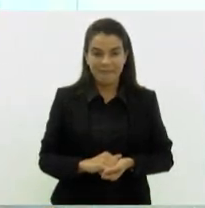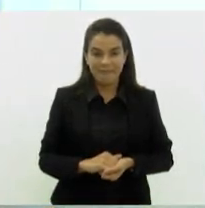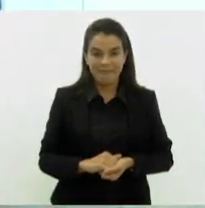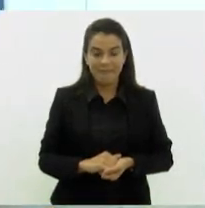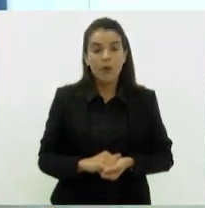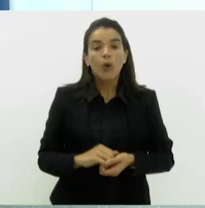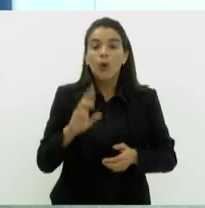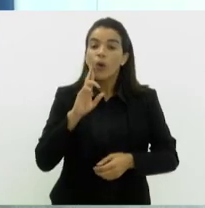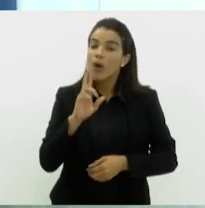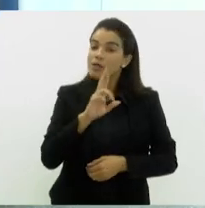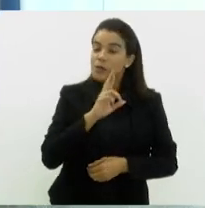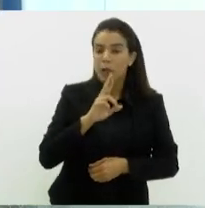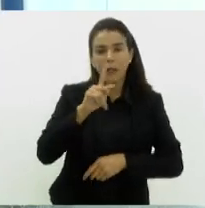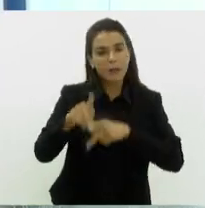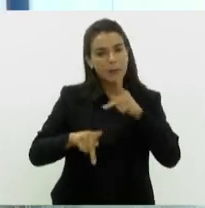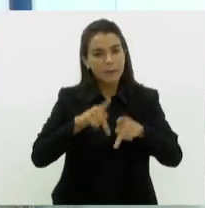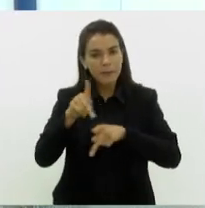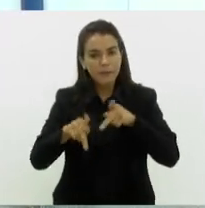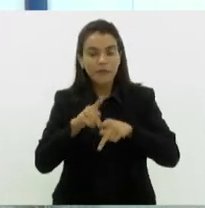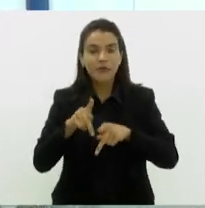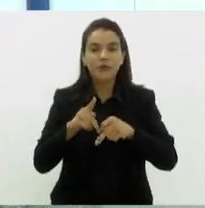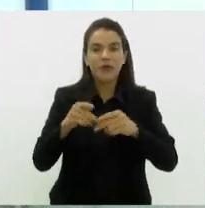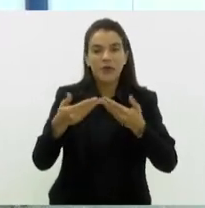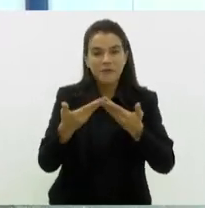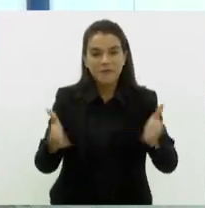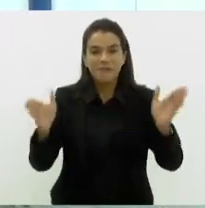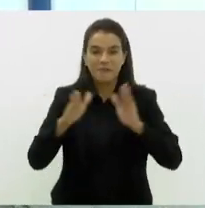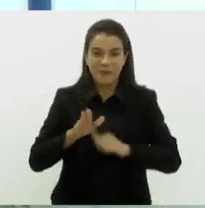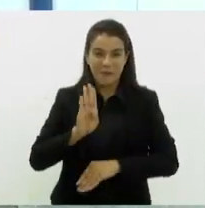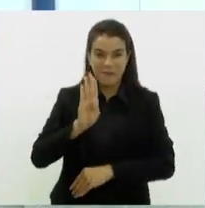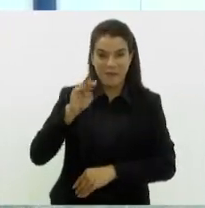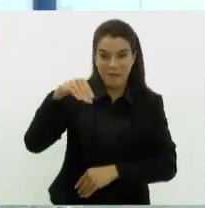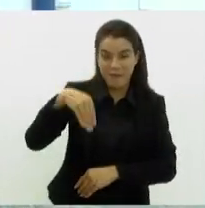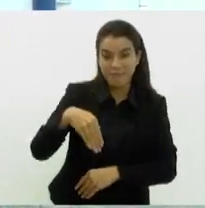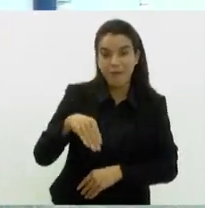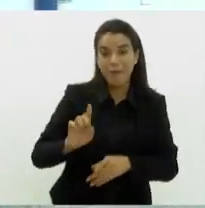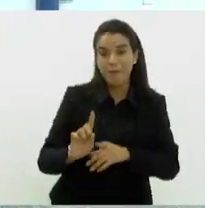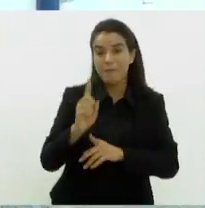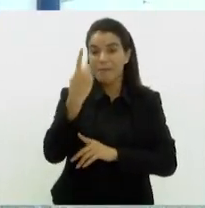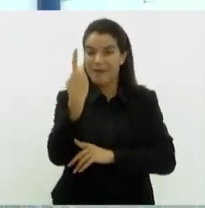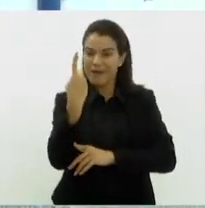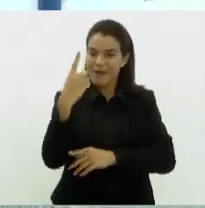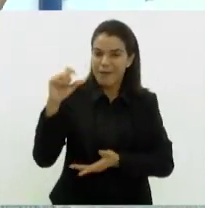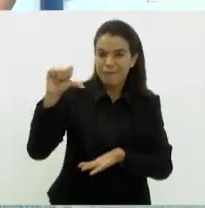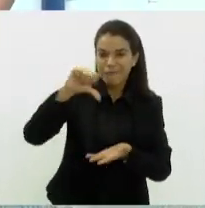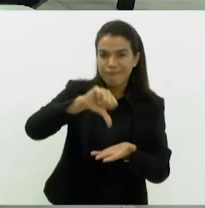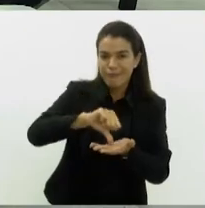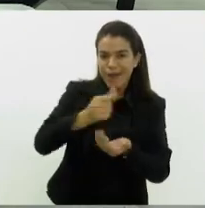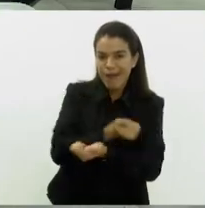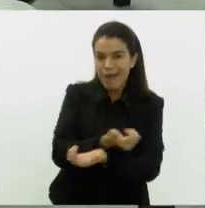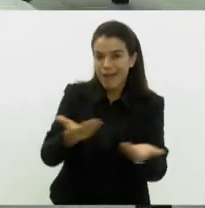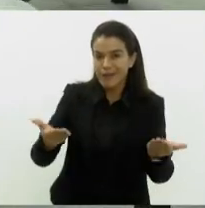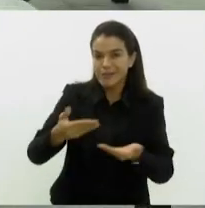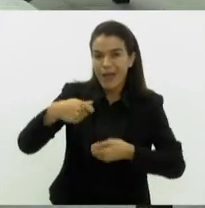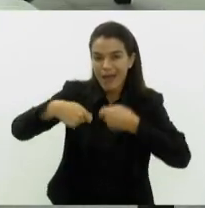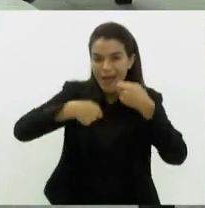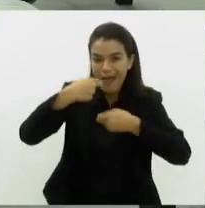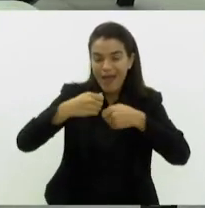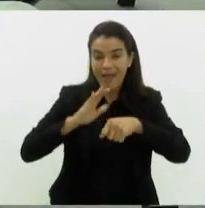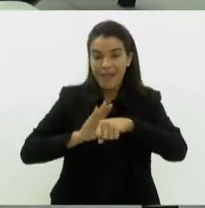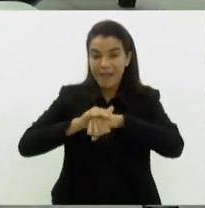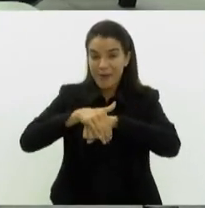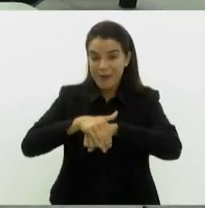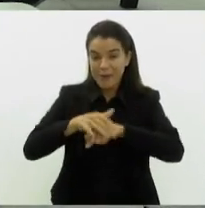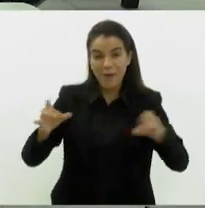O restaurante do povo foi inaugurado em Barra Mansa, no sul fluminense, e se tornou a primeira unidade do Estado a servir o jantar, completando as